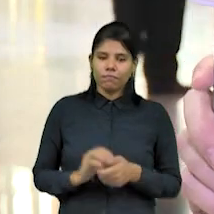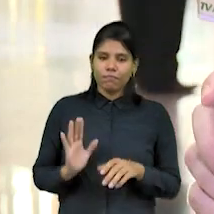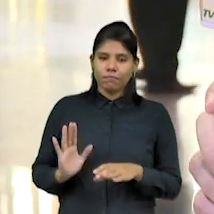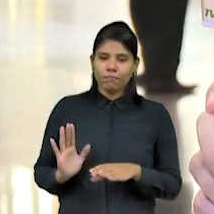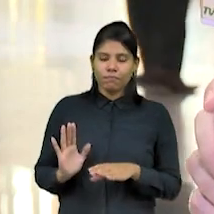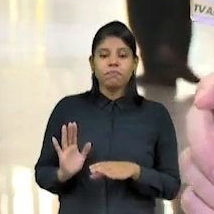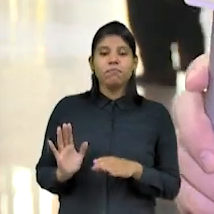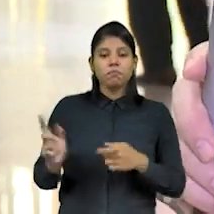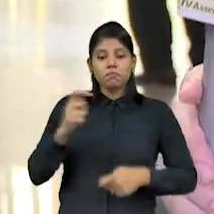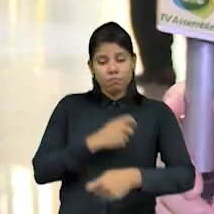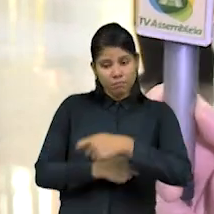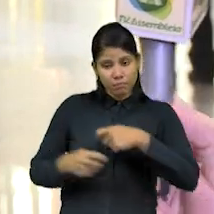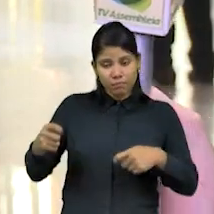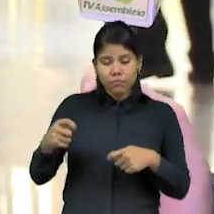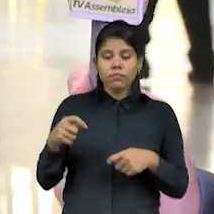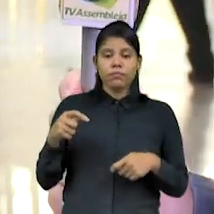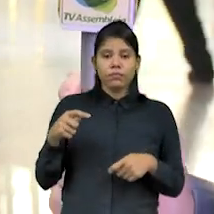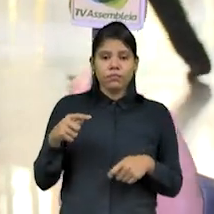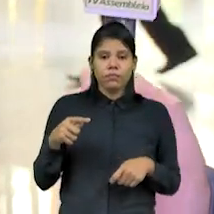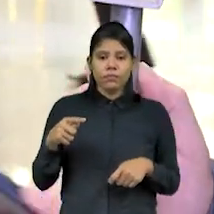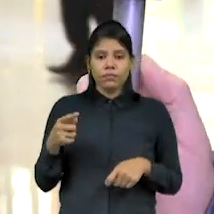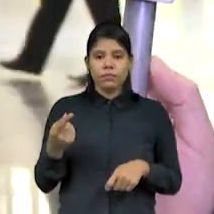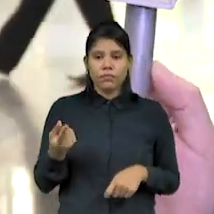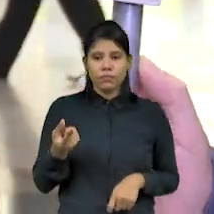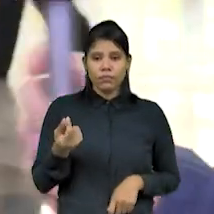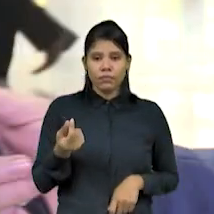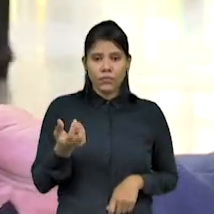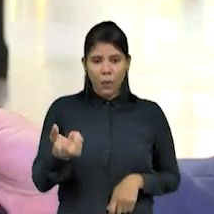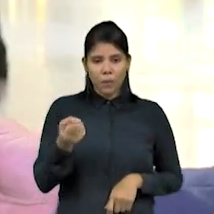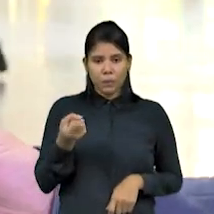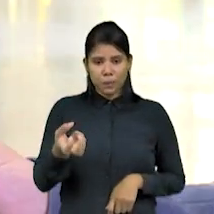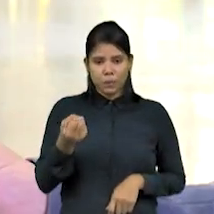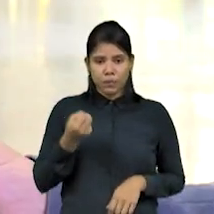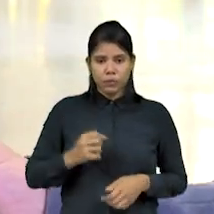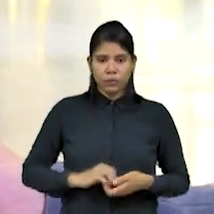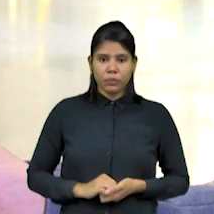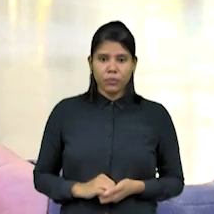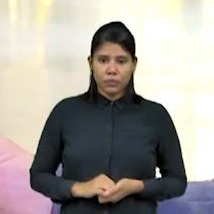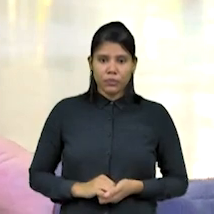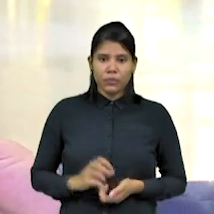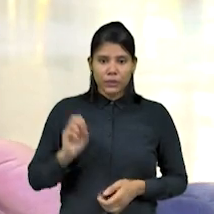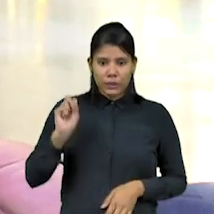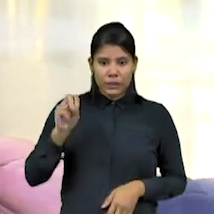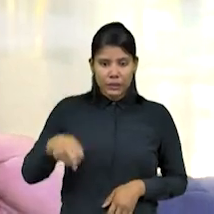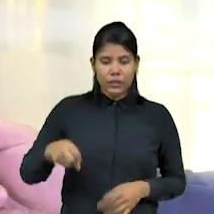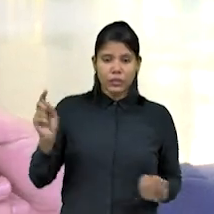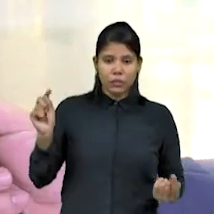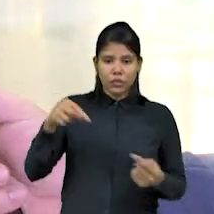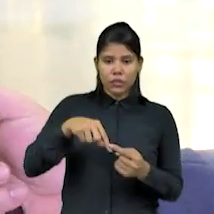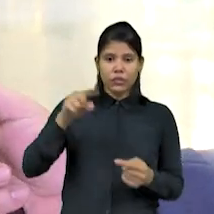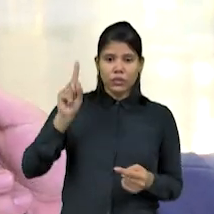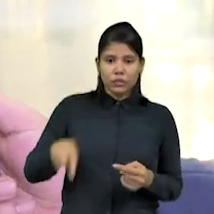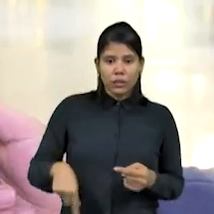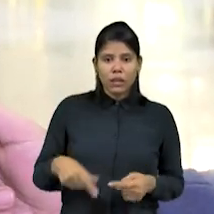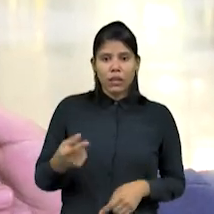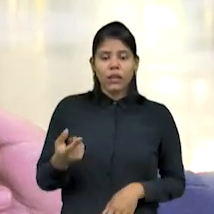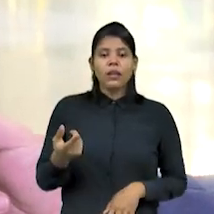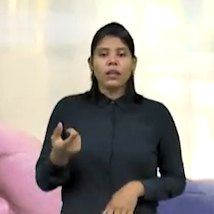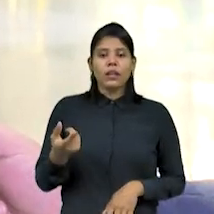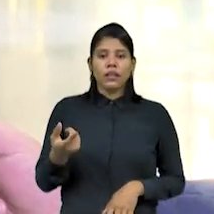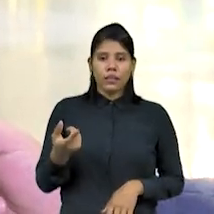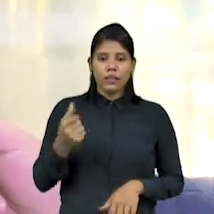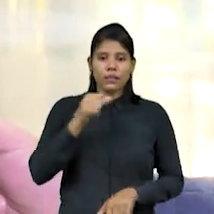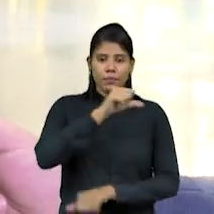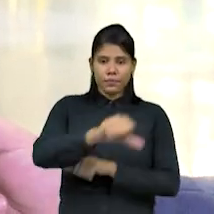inclusive, ganhar mais dinheiro, né? Fundamentalmente é isso. Isso, o objetivo principal é esse, né? É a transformação e